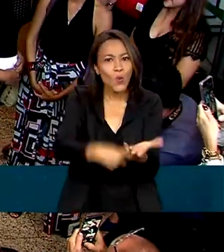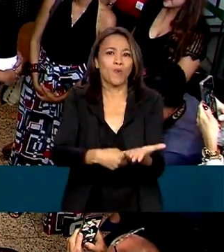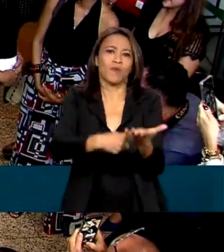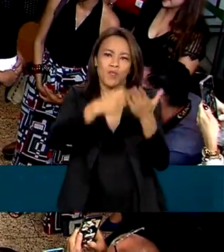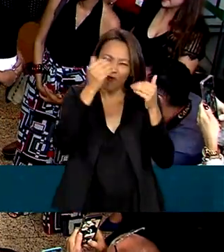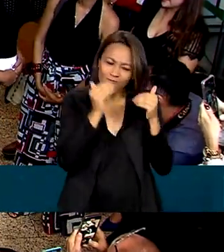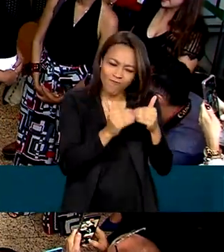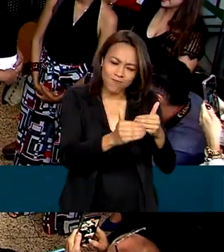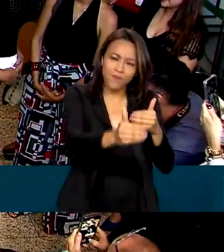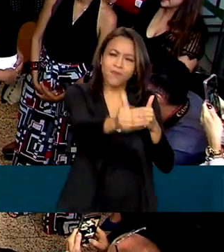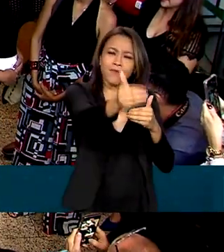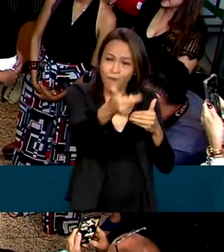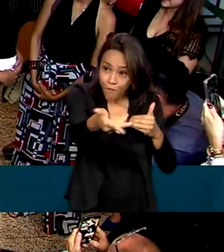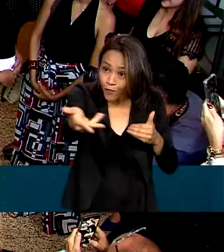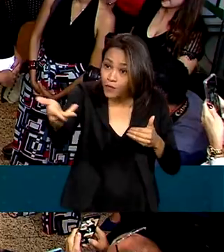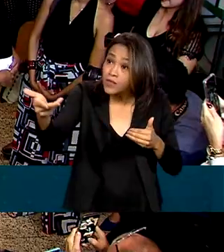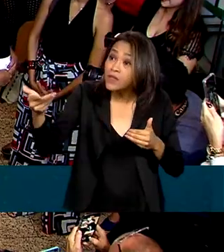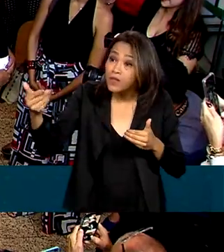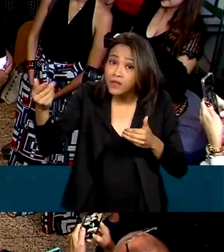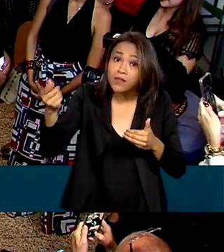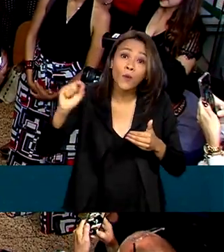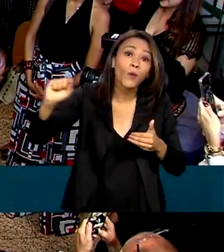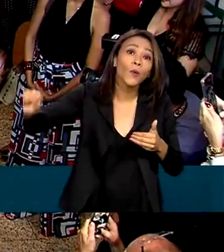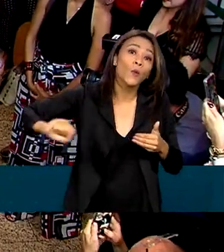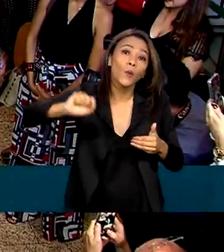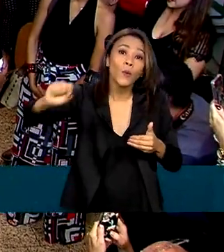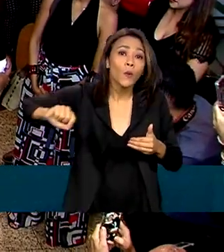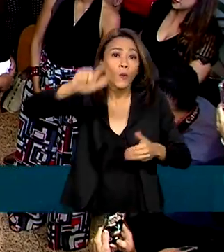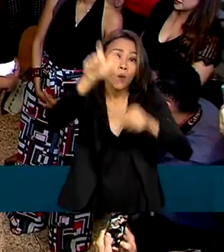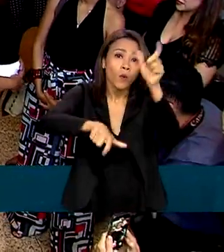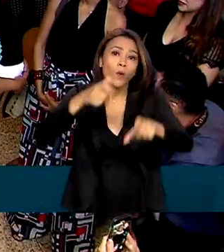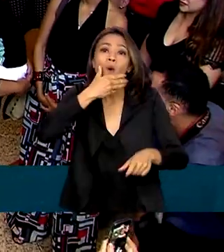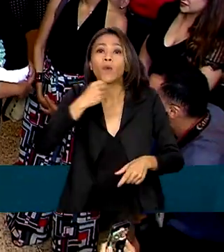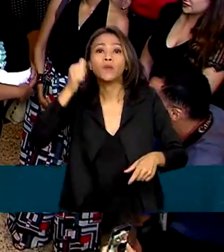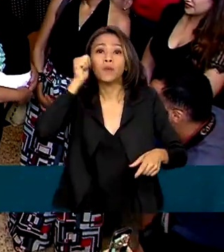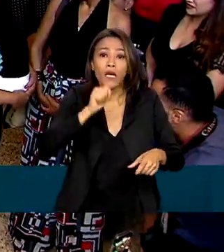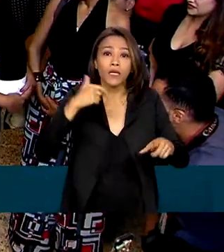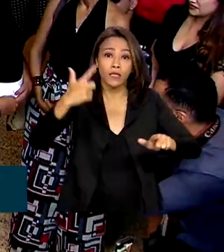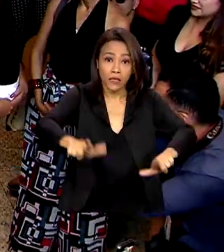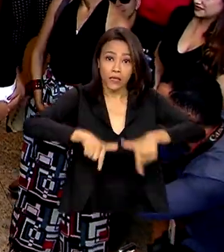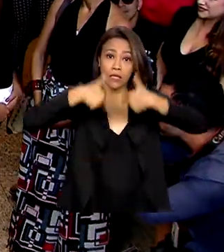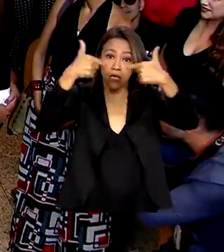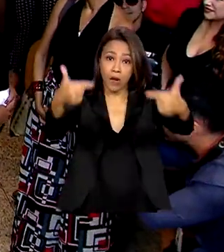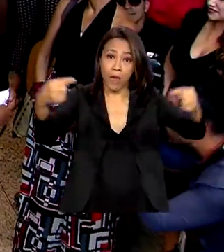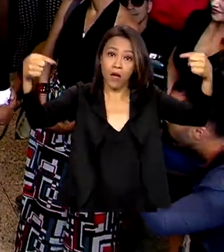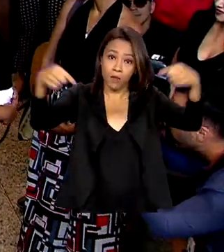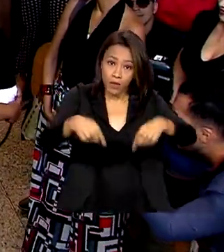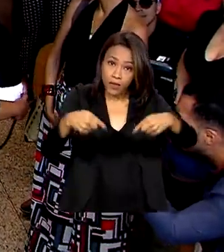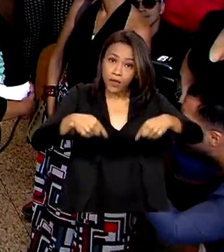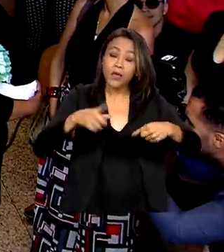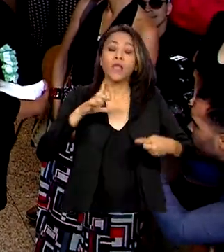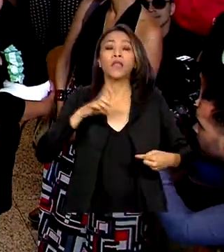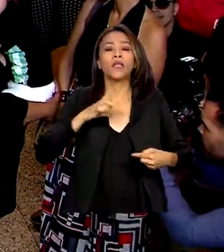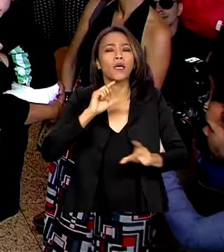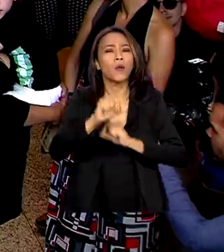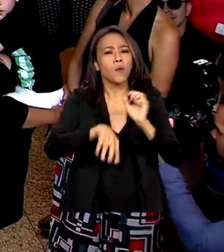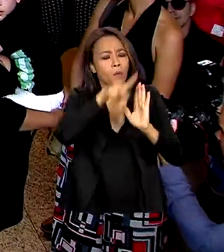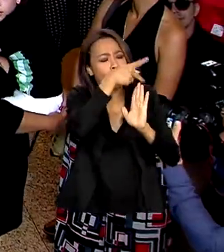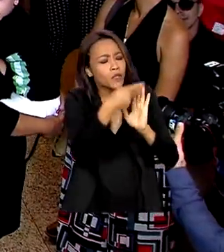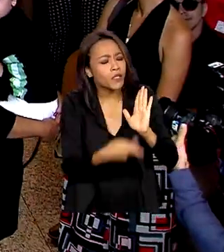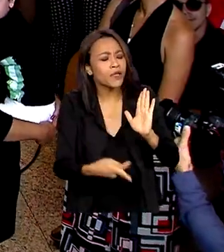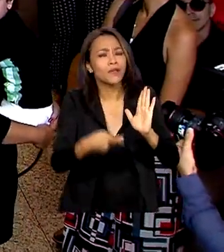com vocês. Perceber que trabalhadoras e trabalhadoras aqui têm o projeto de